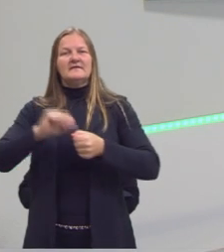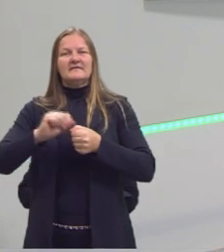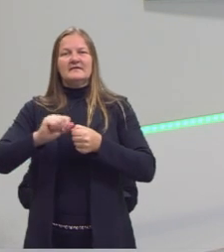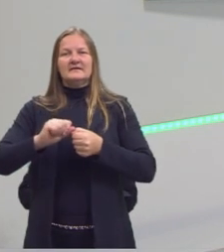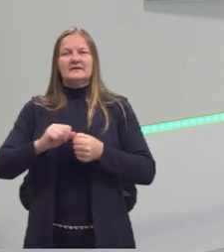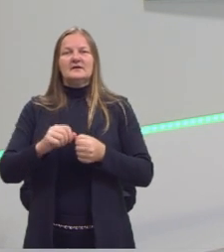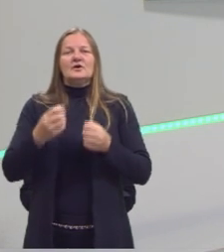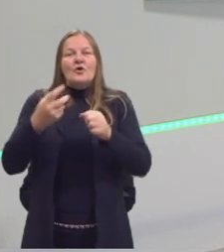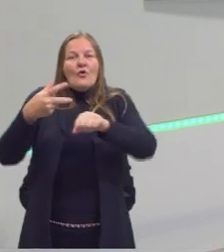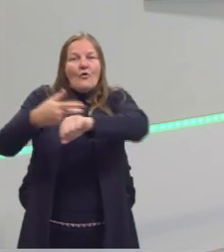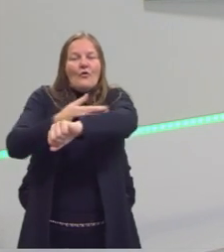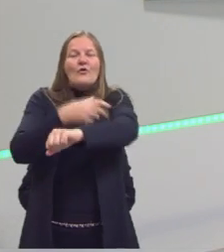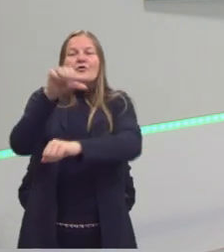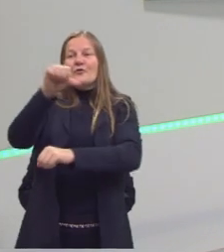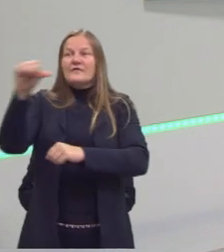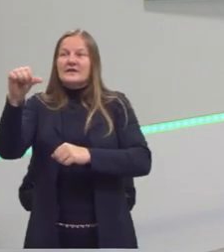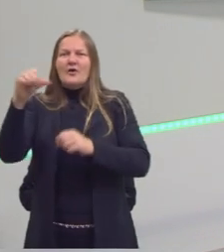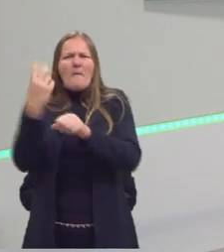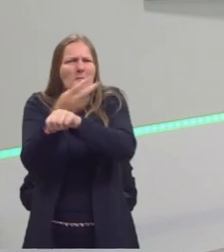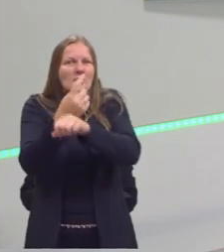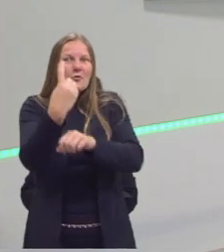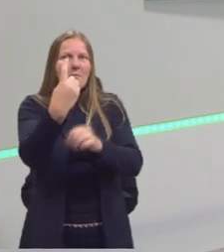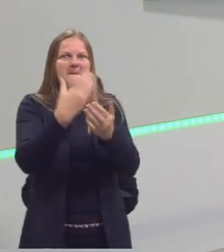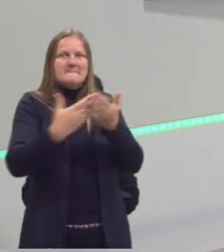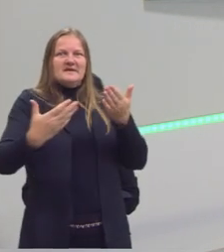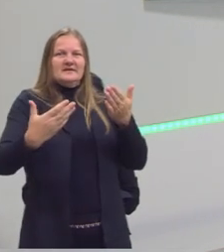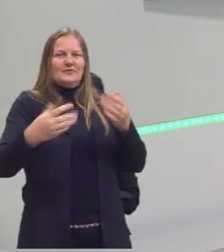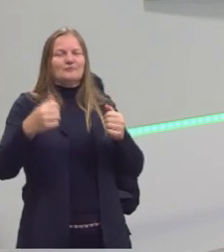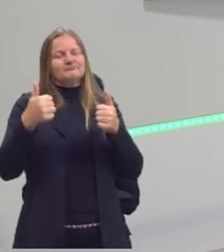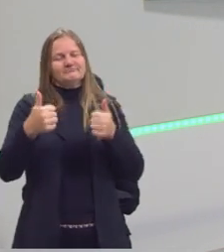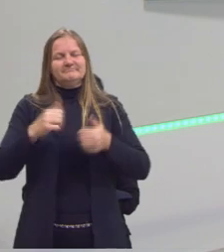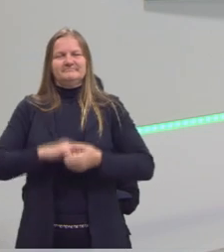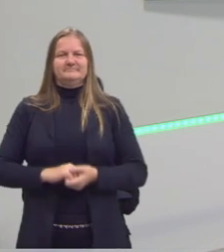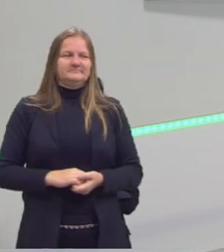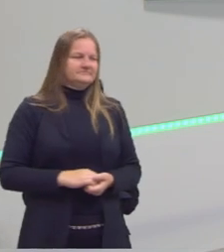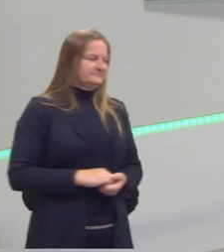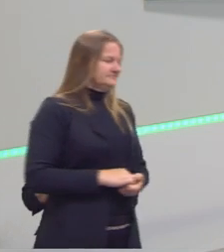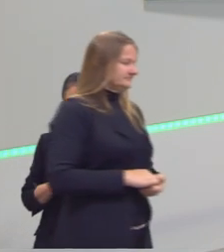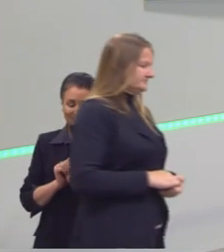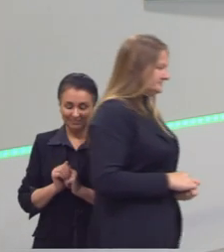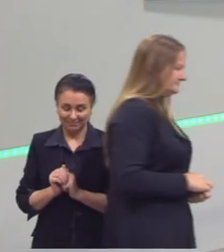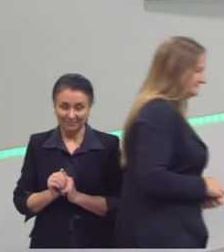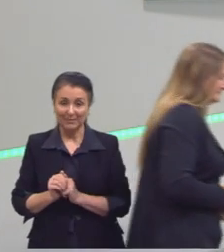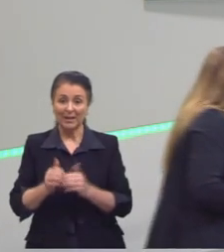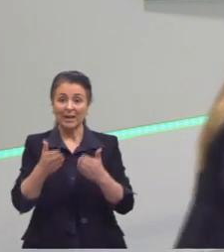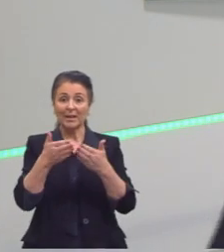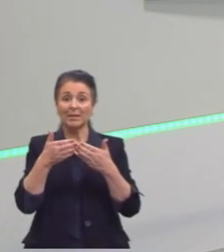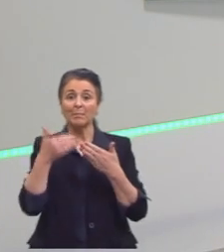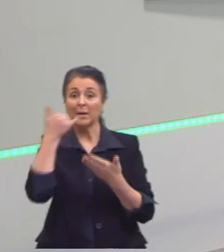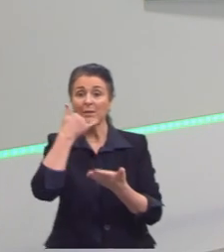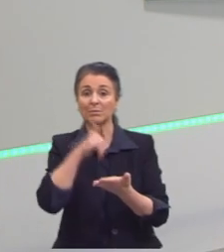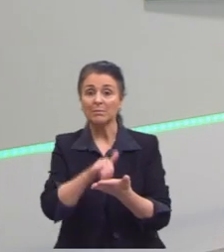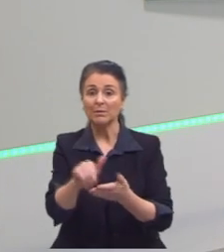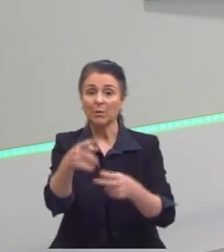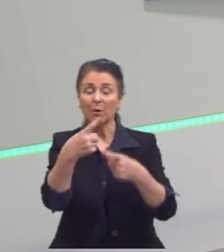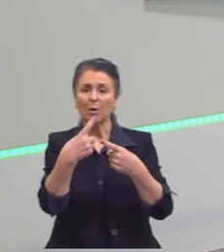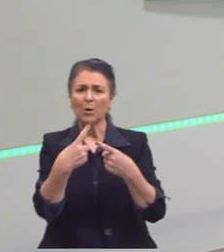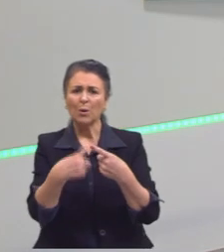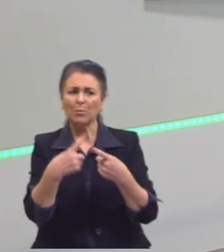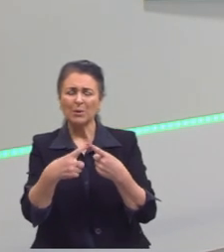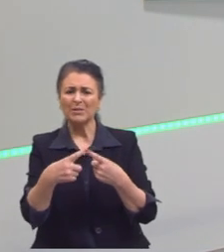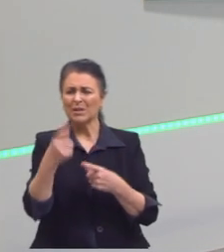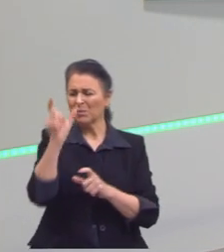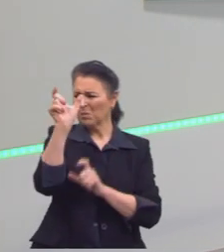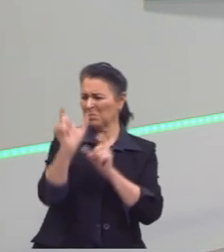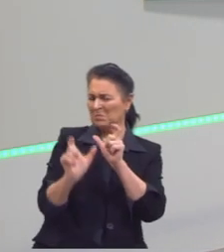às 99 e vai em busca daquela uma. Então ele pede perdão. Então por isso que ele é esse cara assim, meio